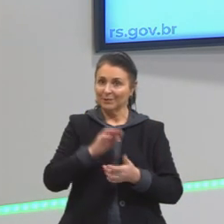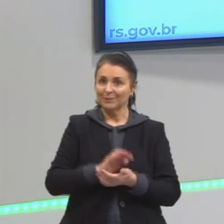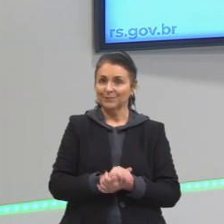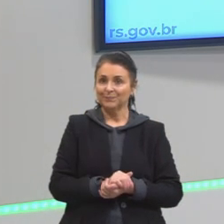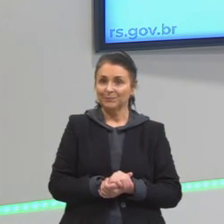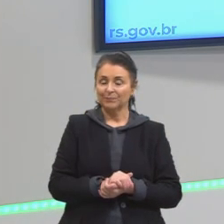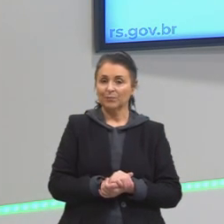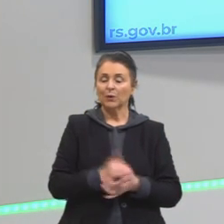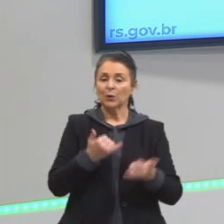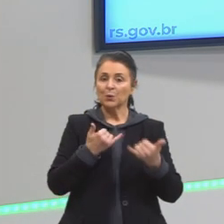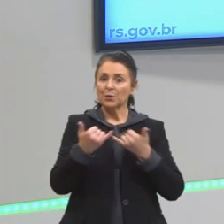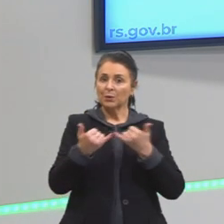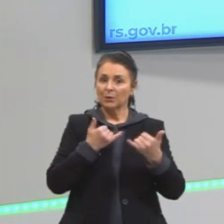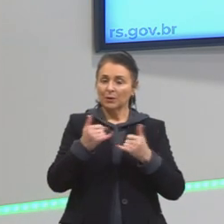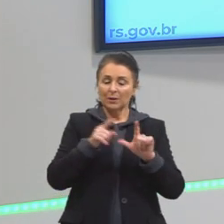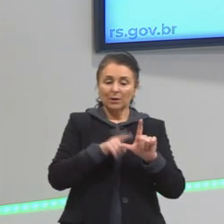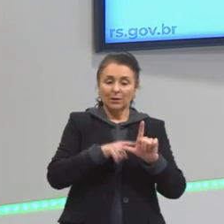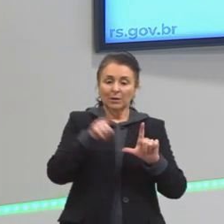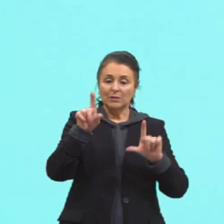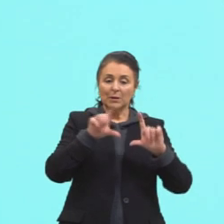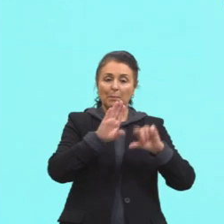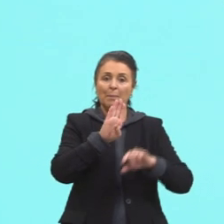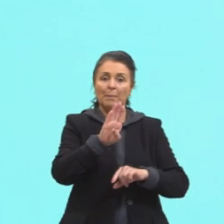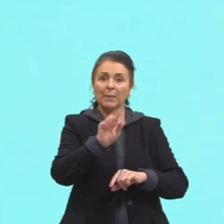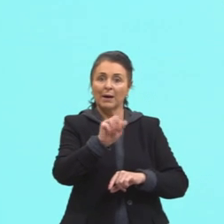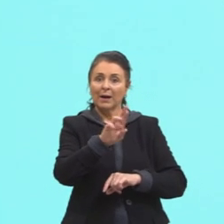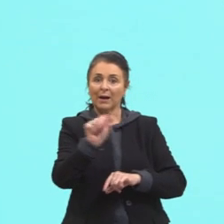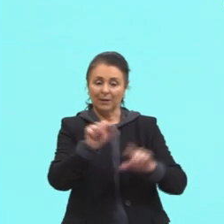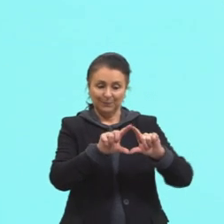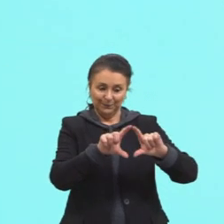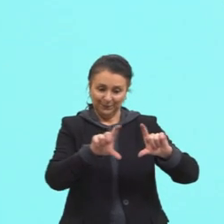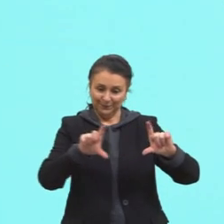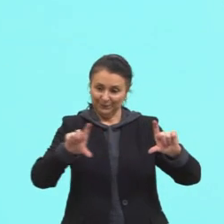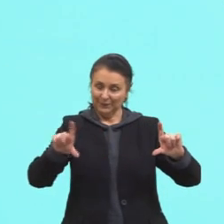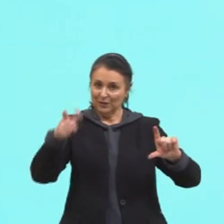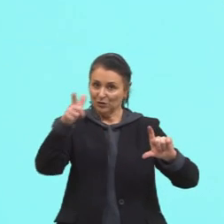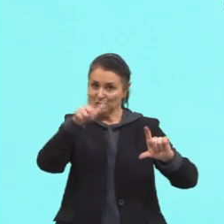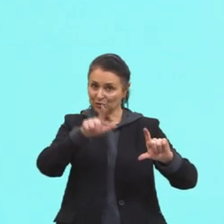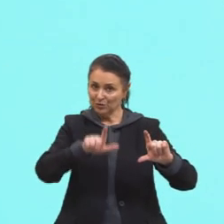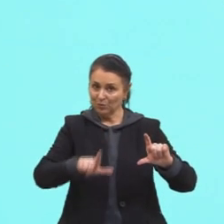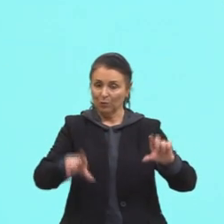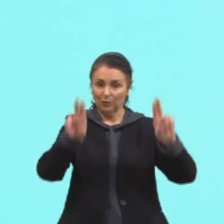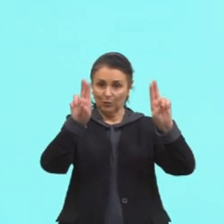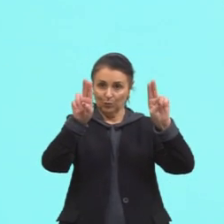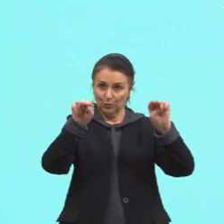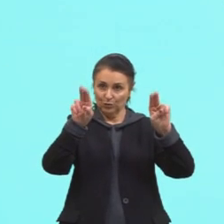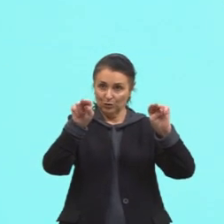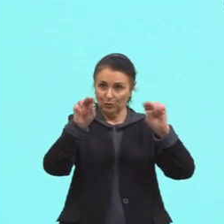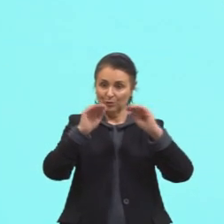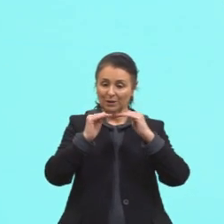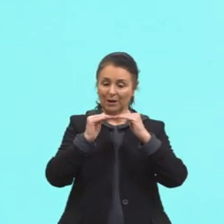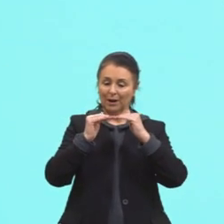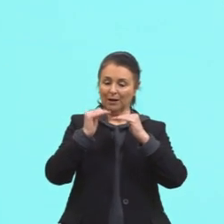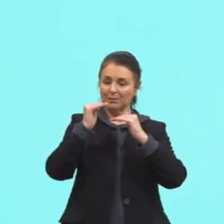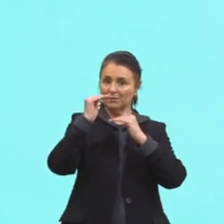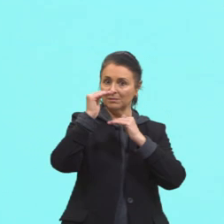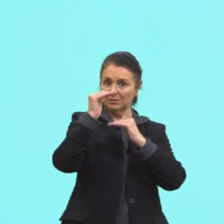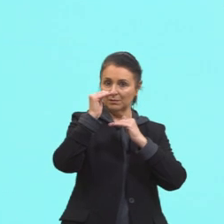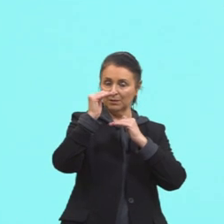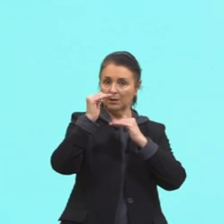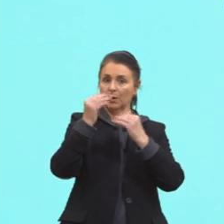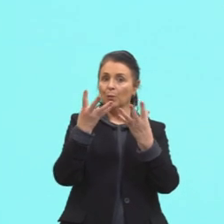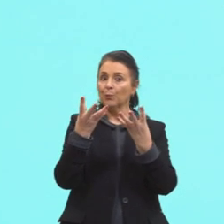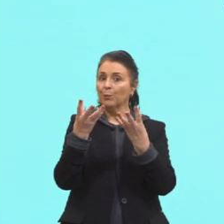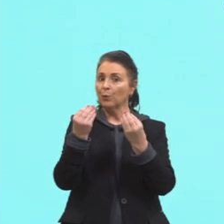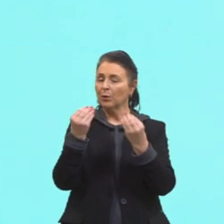Um exemplo, então, de gráfico de barras. De novo, gente, o título sempre acima. Muitas questões,